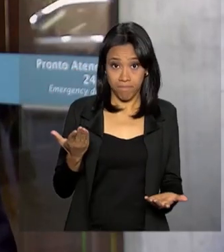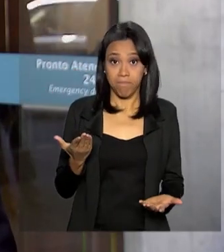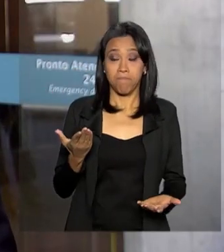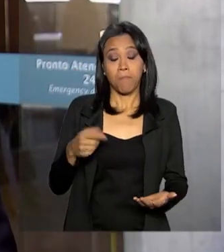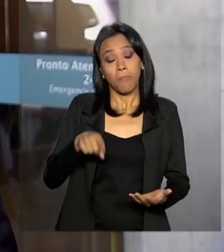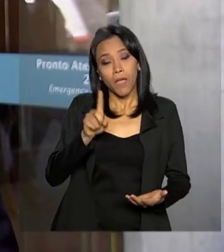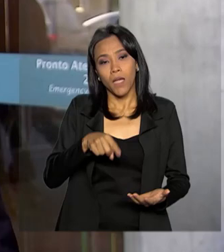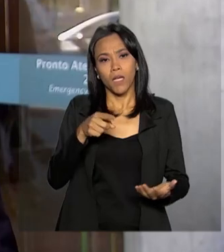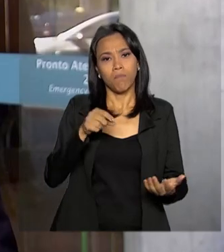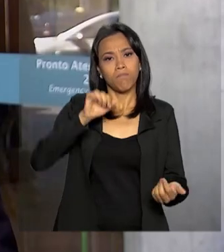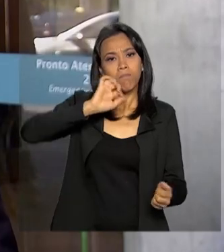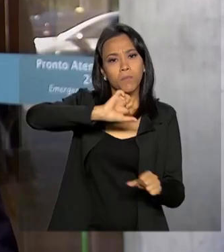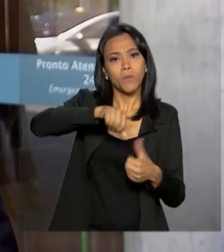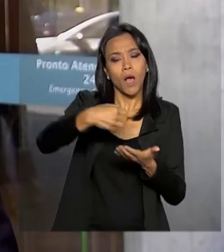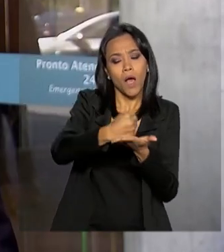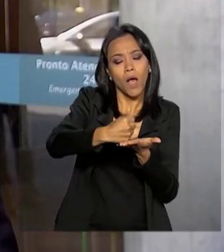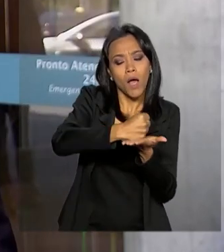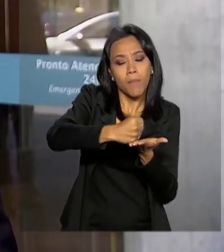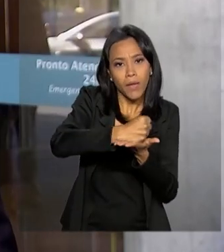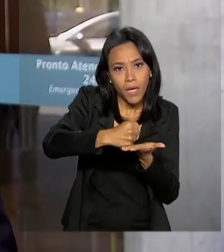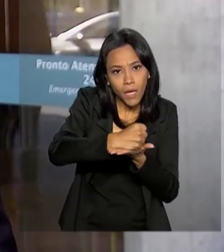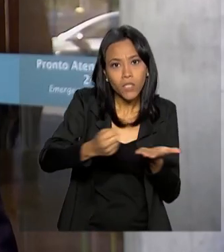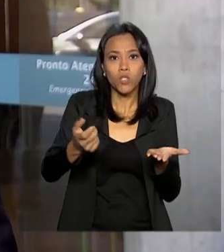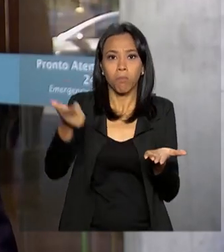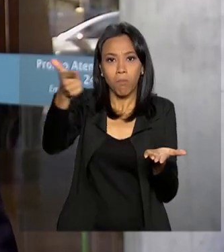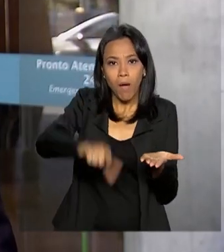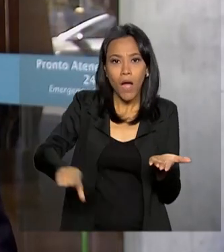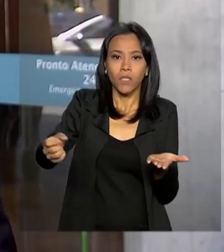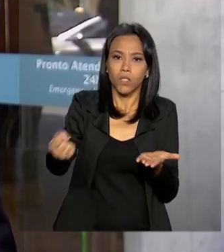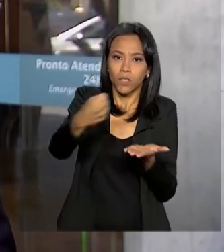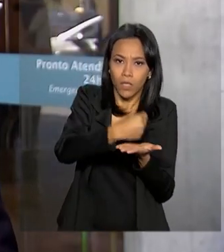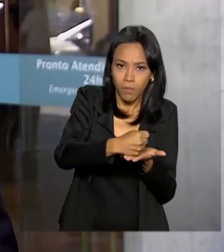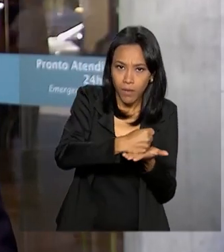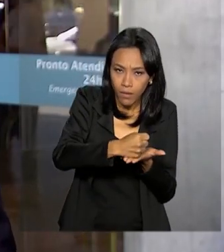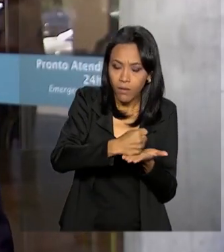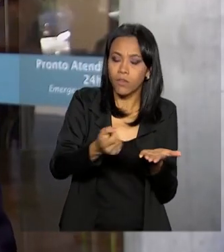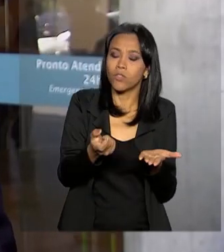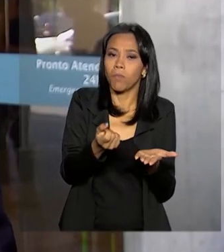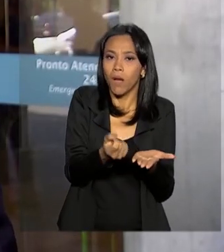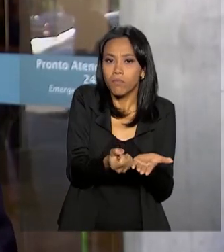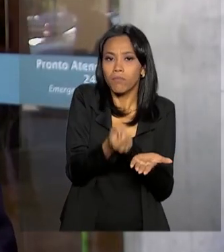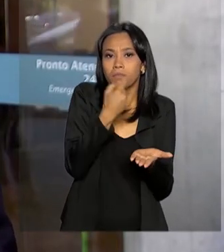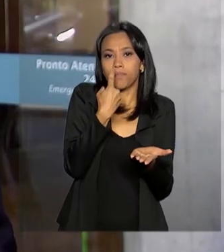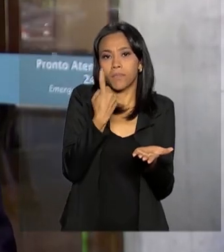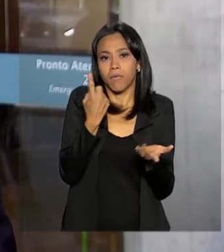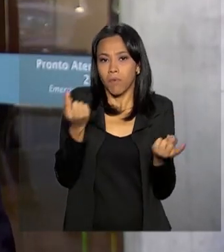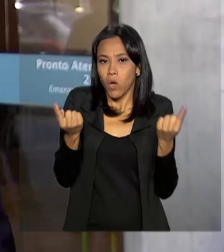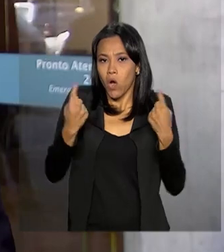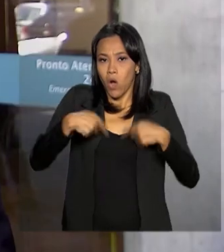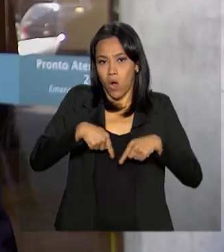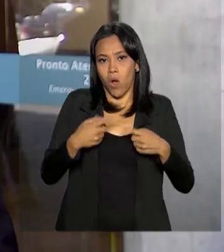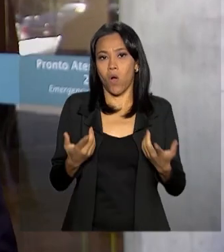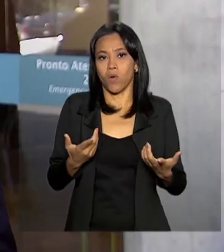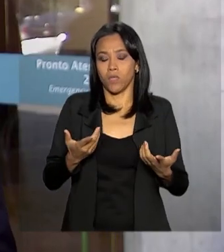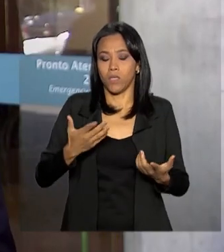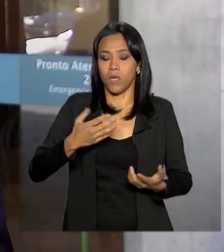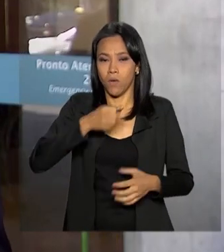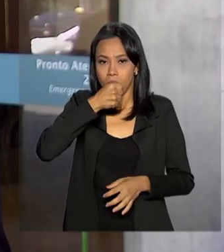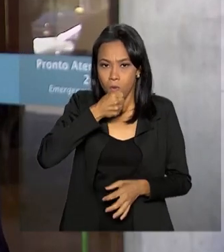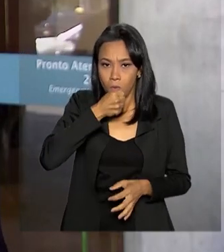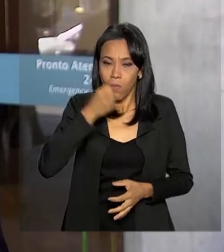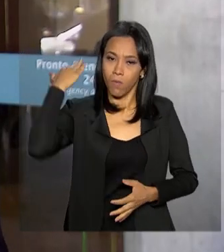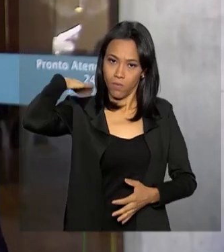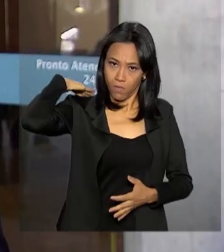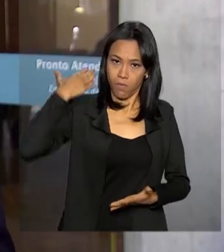ajuste na medicação, introduziram uma droga a mais, um medicamento antibiótico de amplo espectro naquela